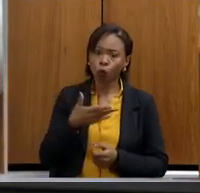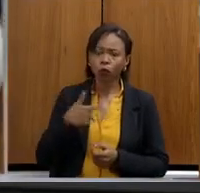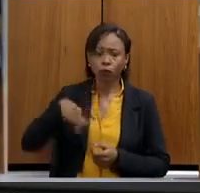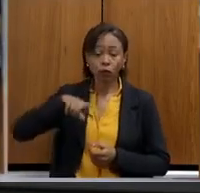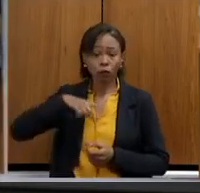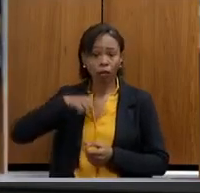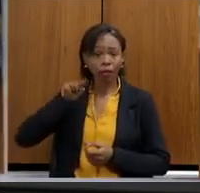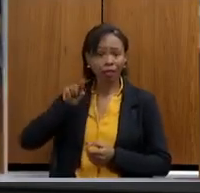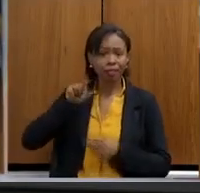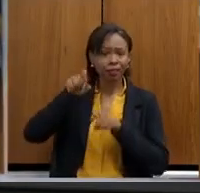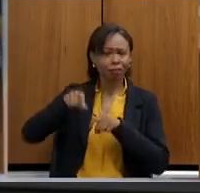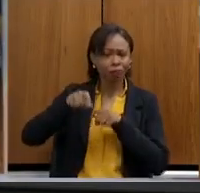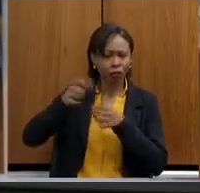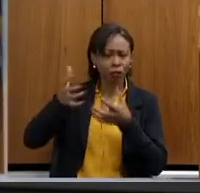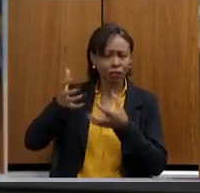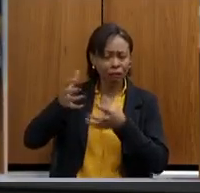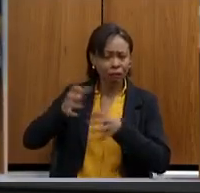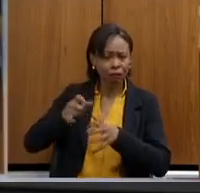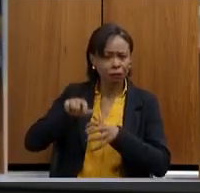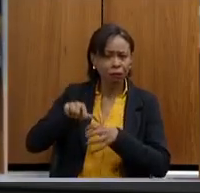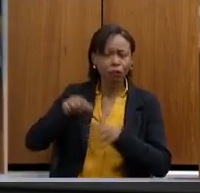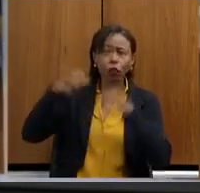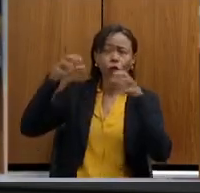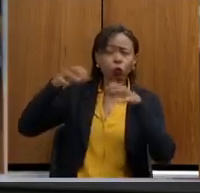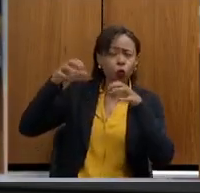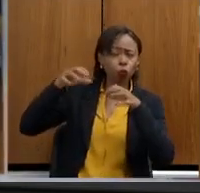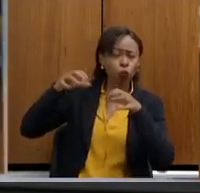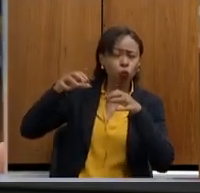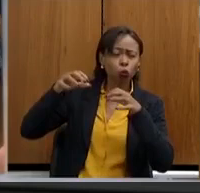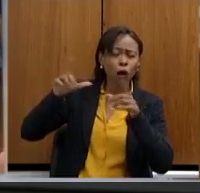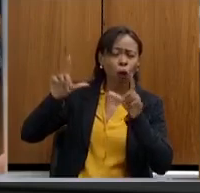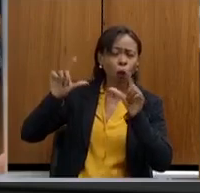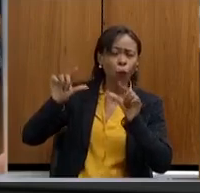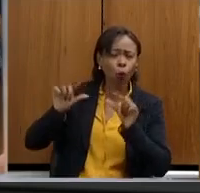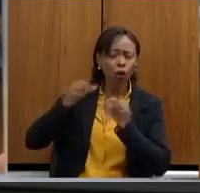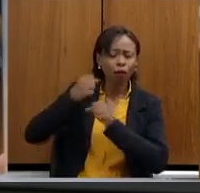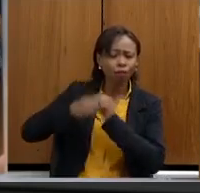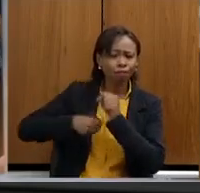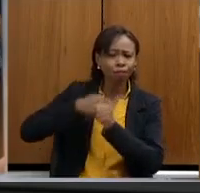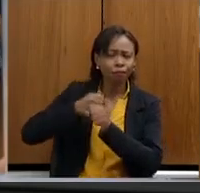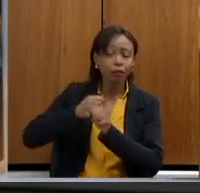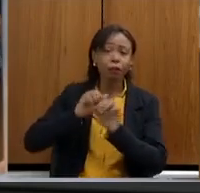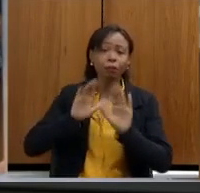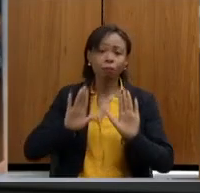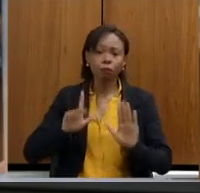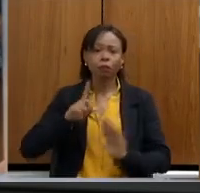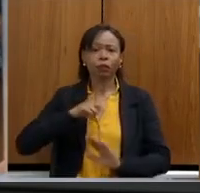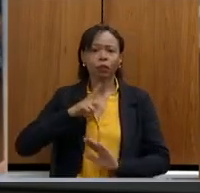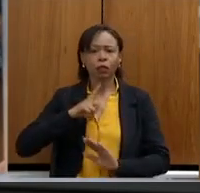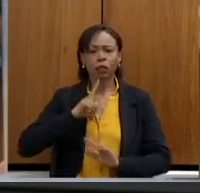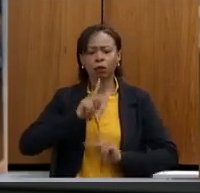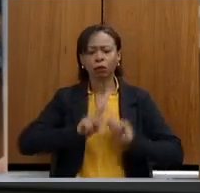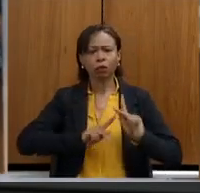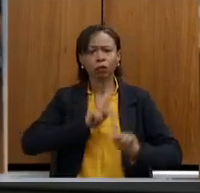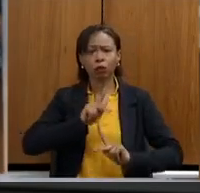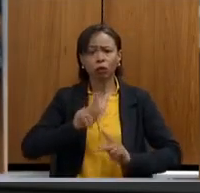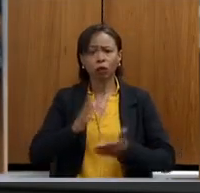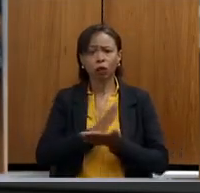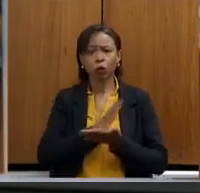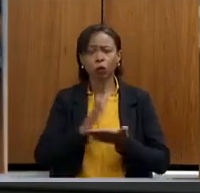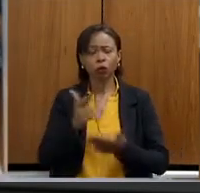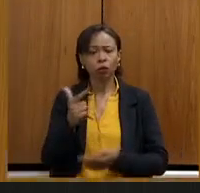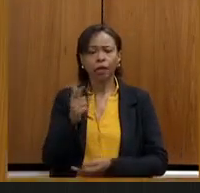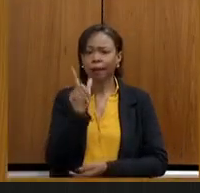milímetros de chuva acima de mil milímetros ano, mas temos pessoas, temos população que não tem água para beber.